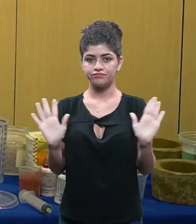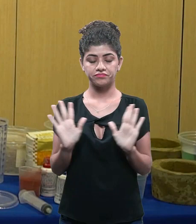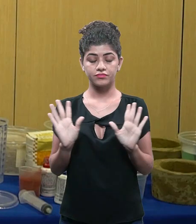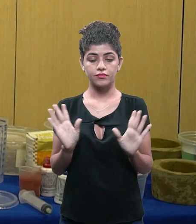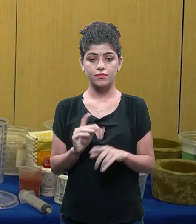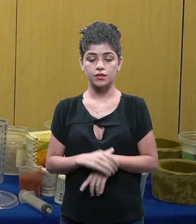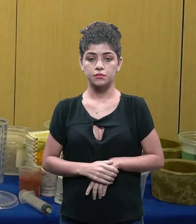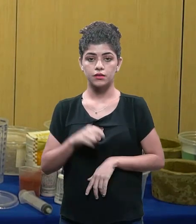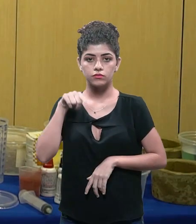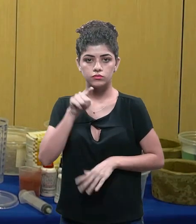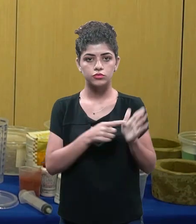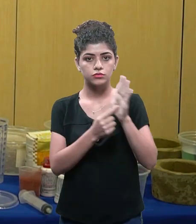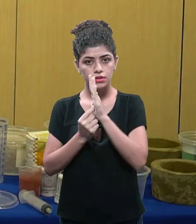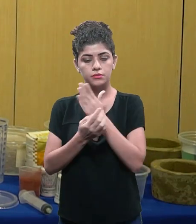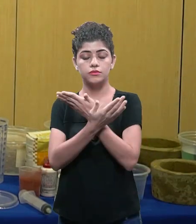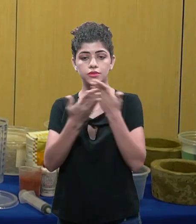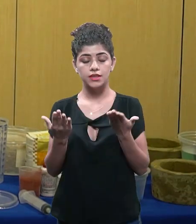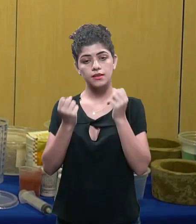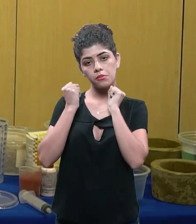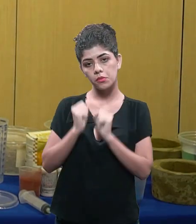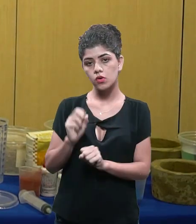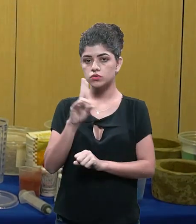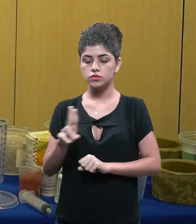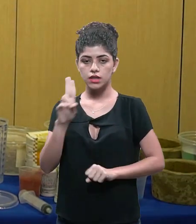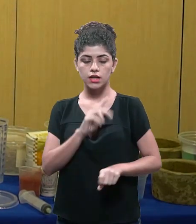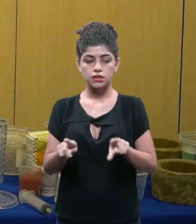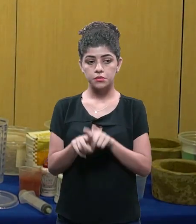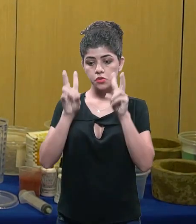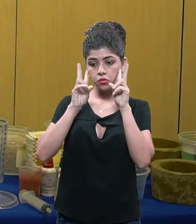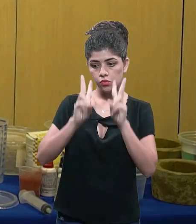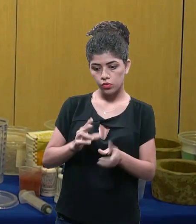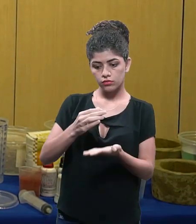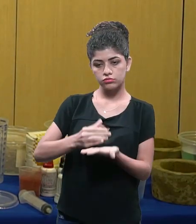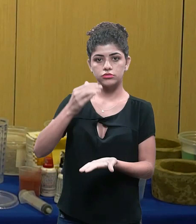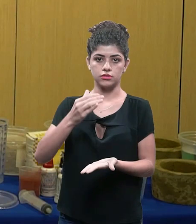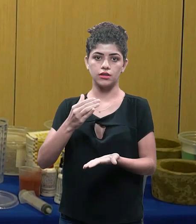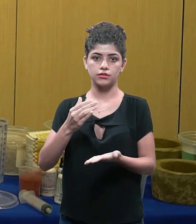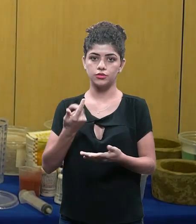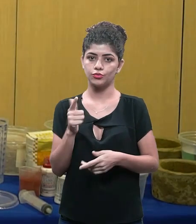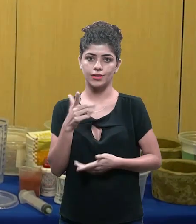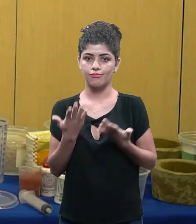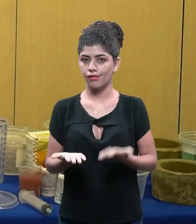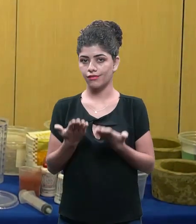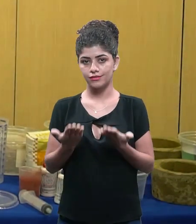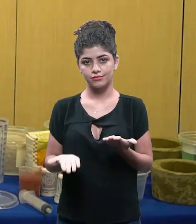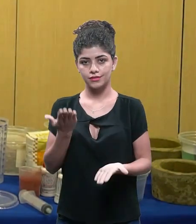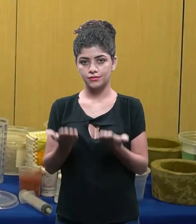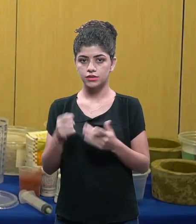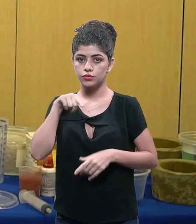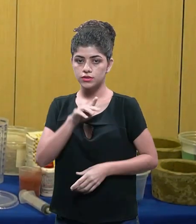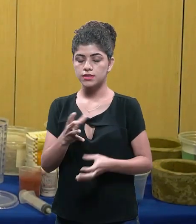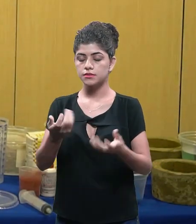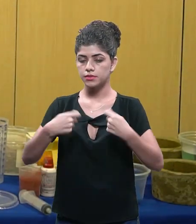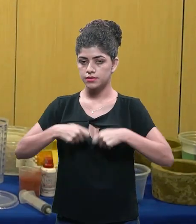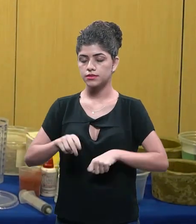balança em momento nenhum justamente para mostrar para vocês que eu posso fazer um compósito sem precisar